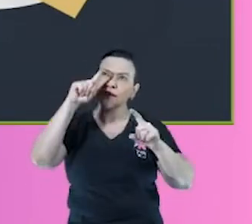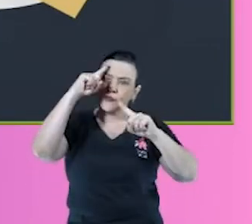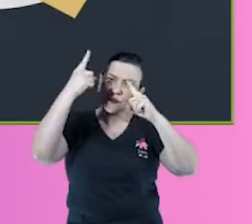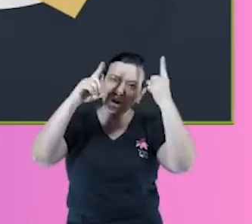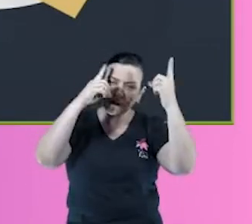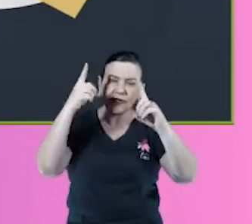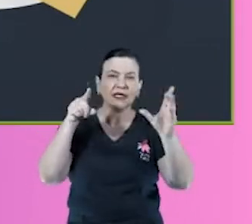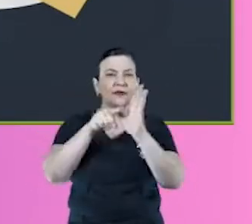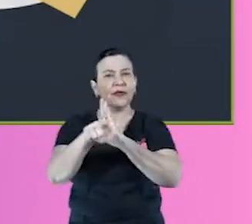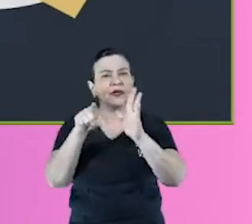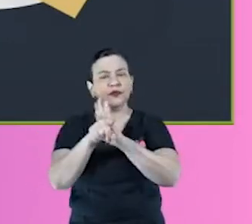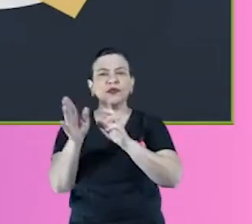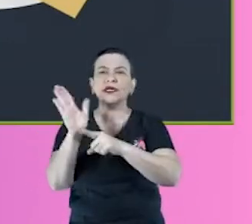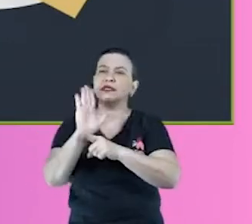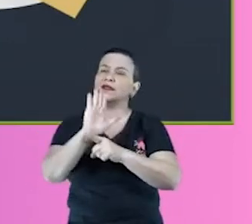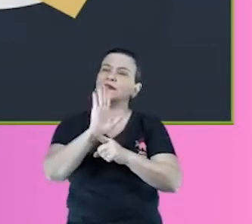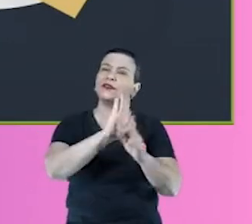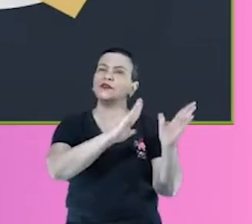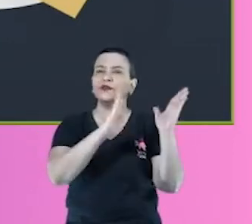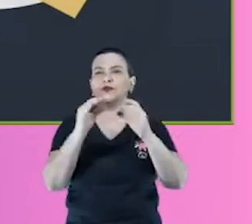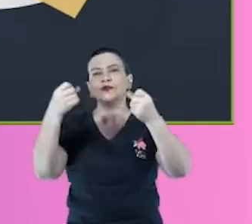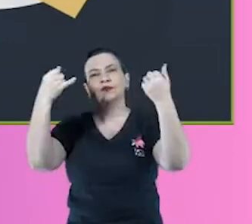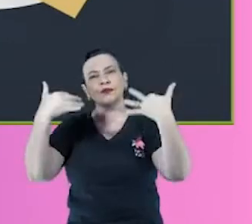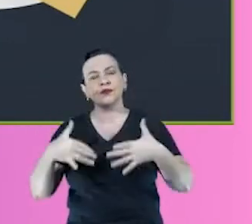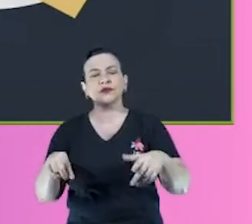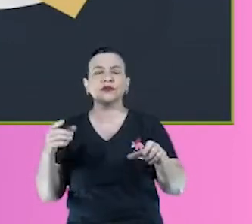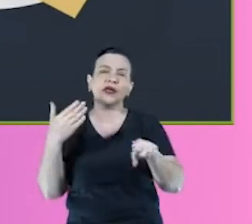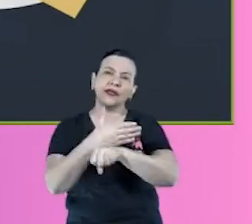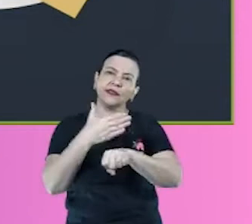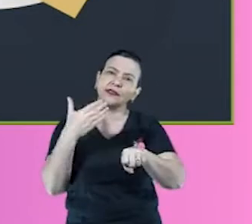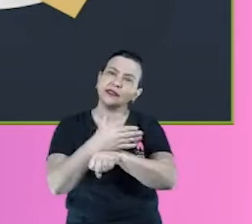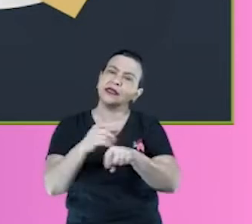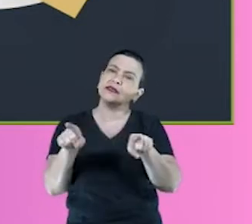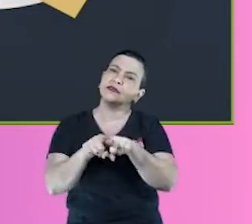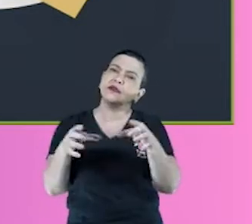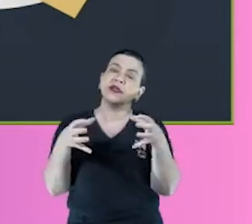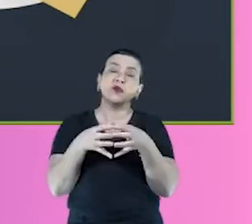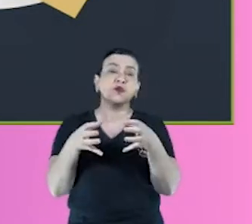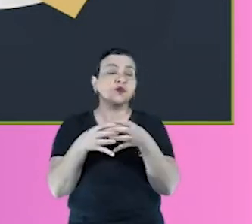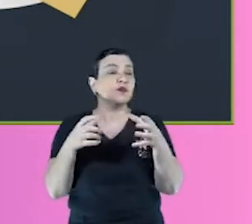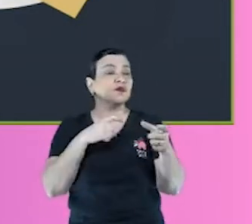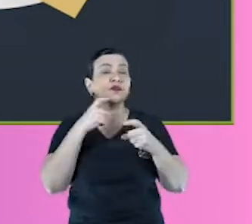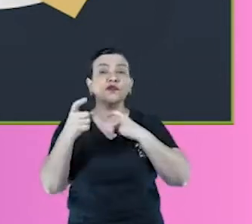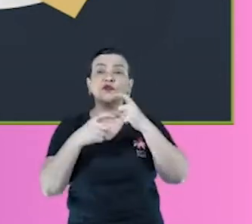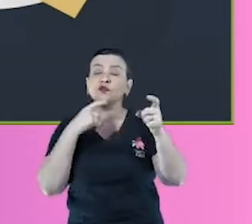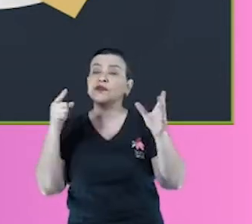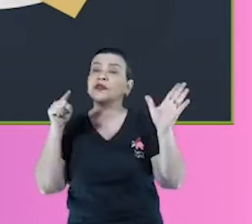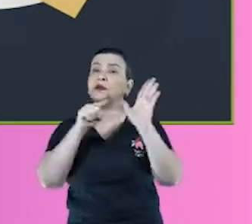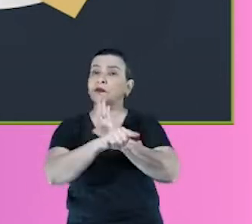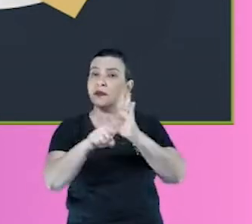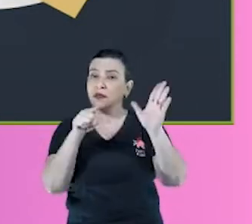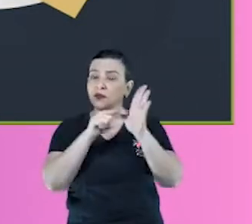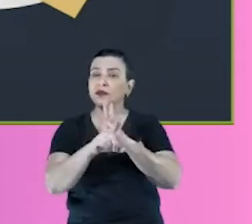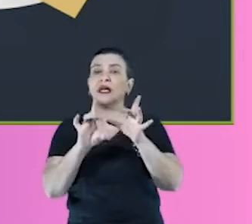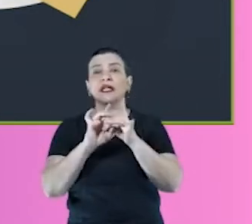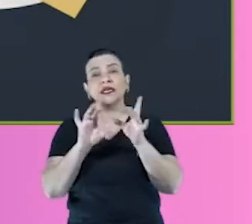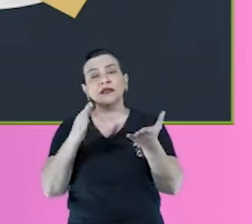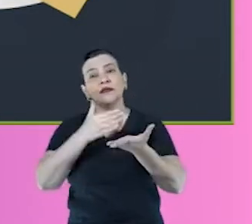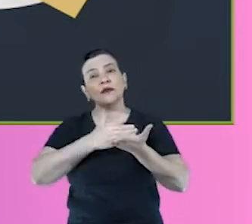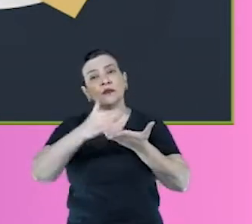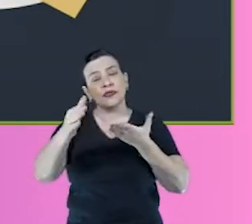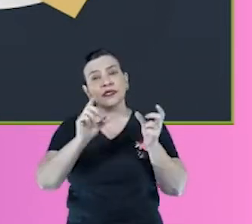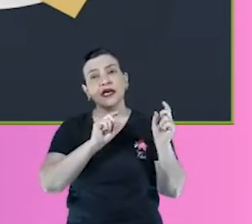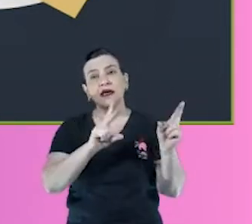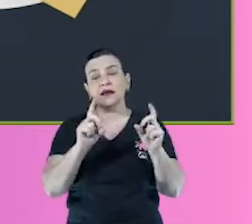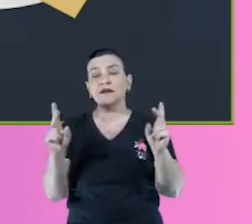vídeos com explicação, você tem como acessar o nosso time lá pra tirar qualquer dúvida caso eu queira iniciar a operação, né, começar a vender com a gente.